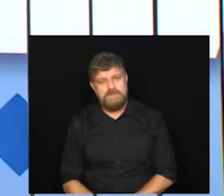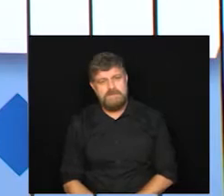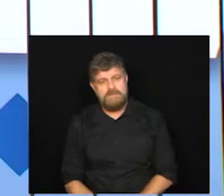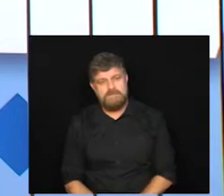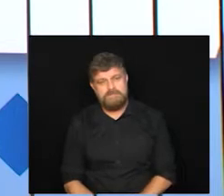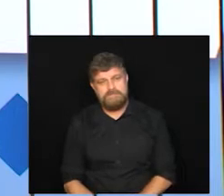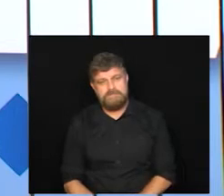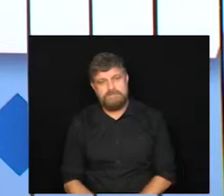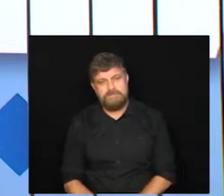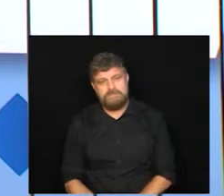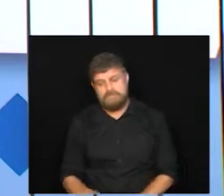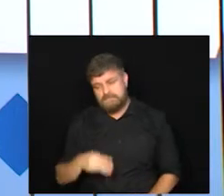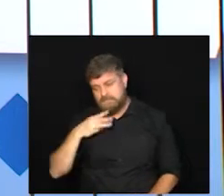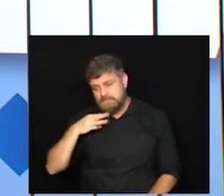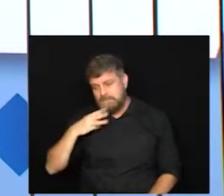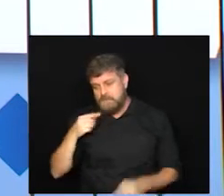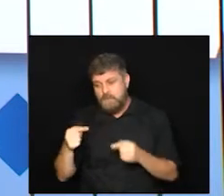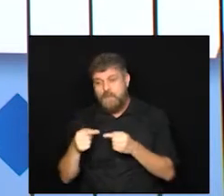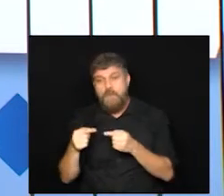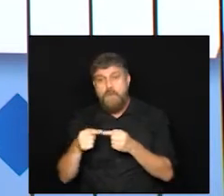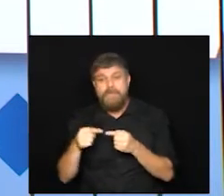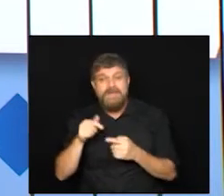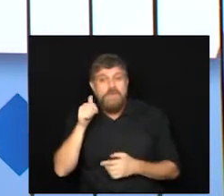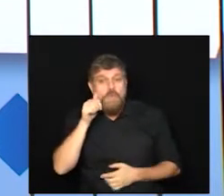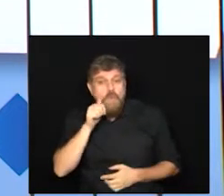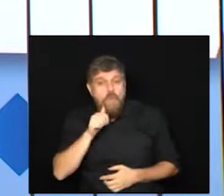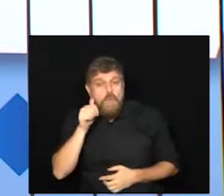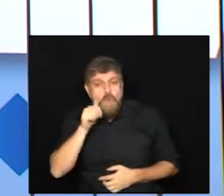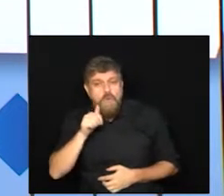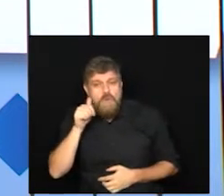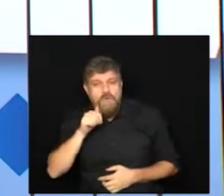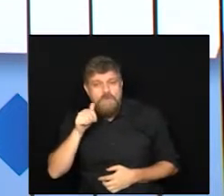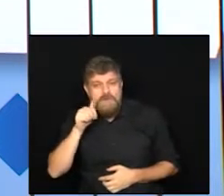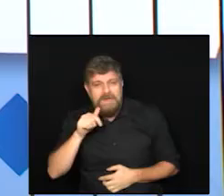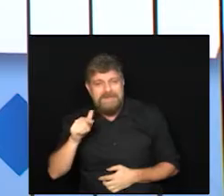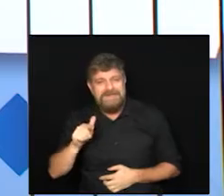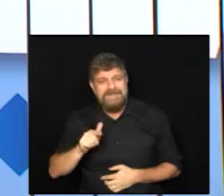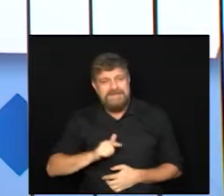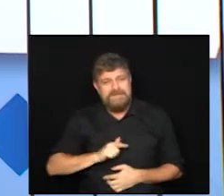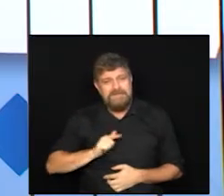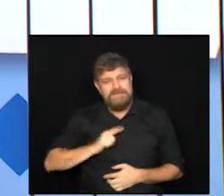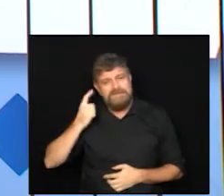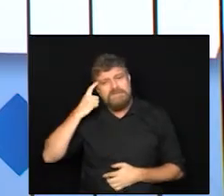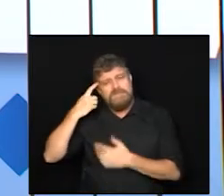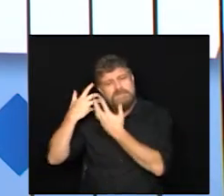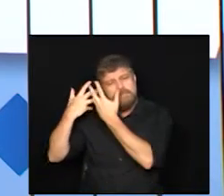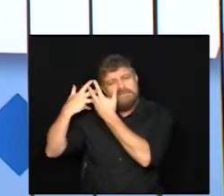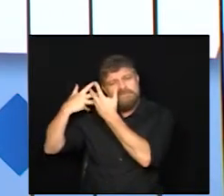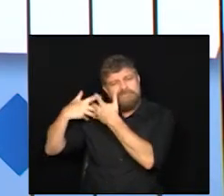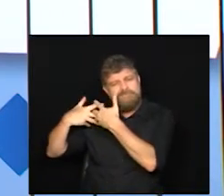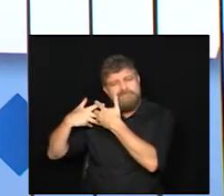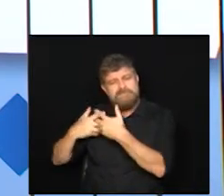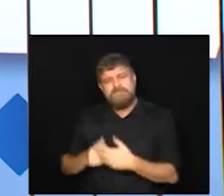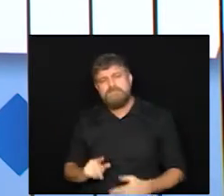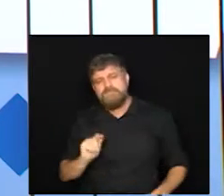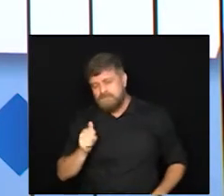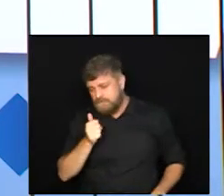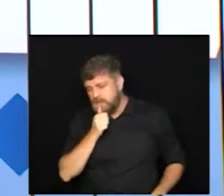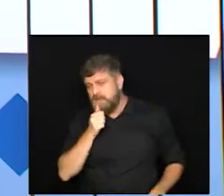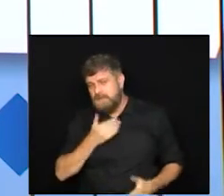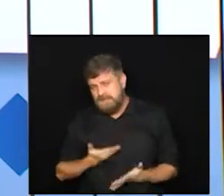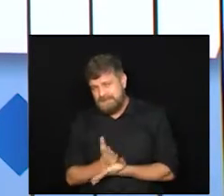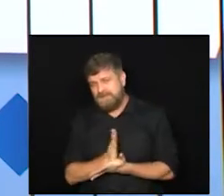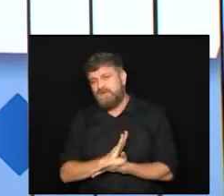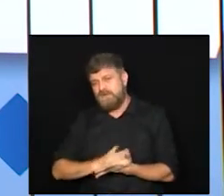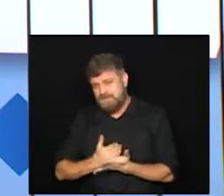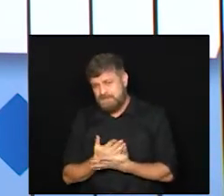E março é o mês da mulher, uma época em que traz muitas reflexões sobre algo que ainda incomoda,